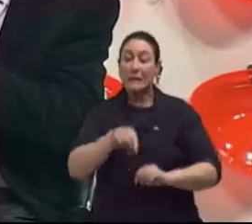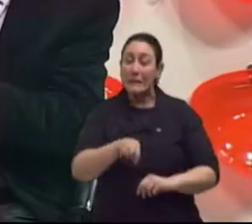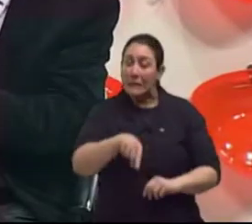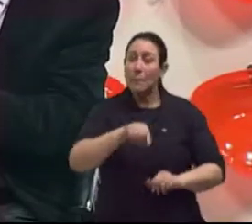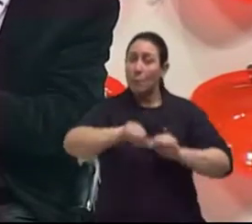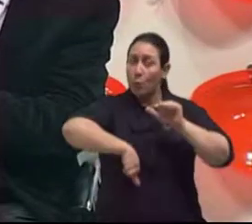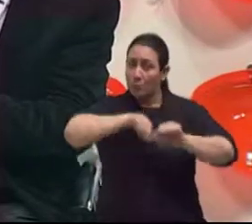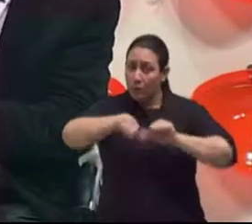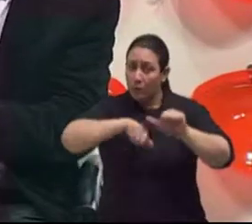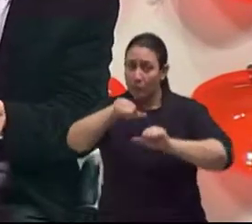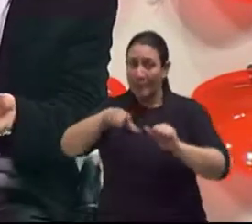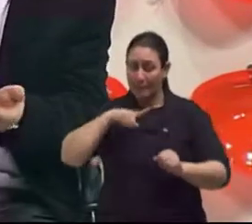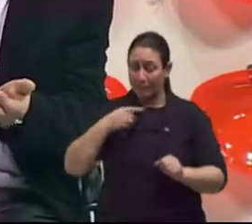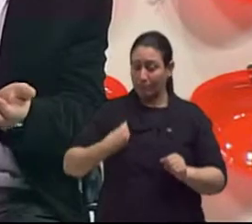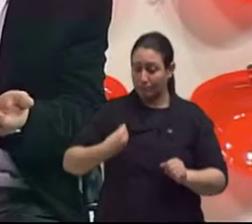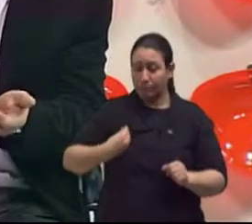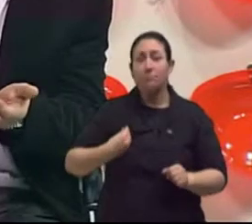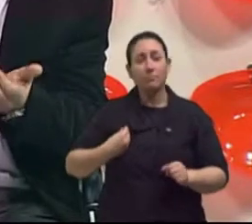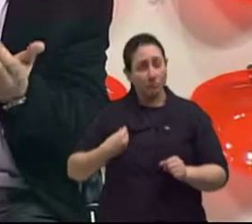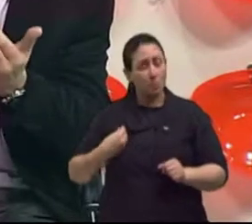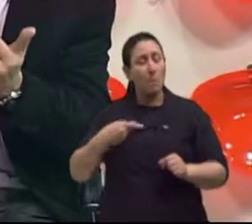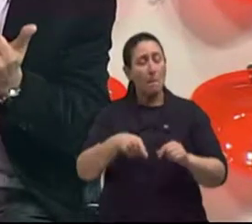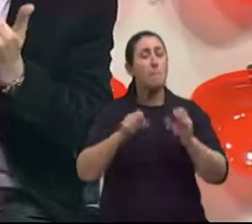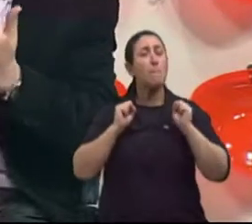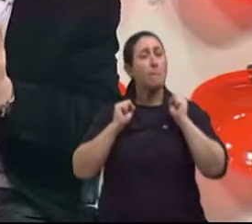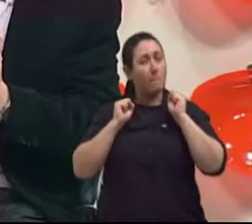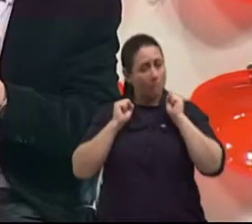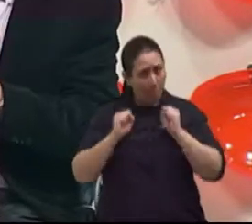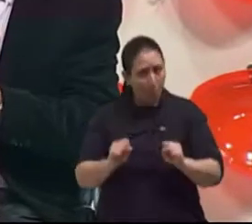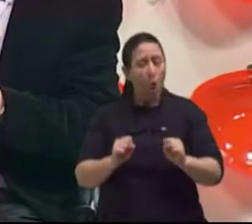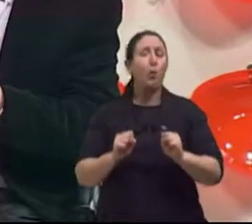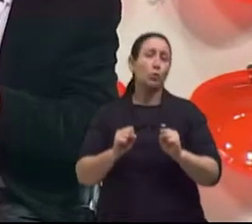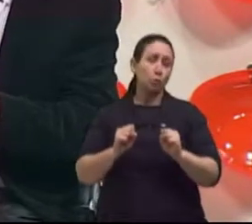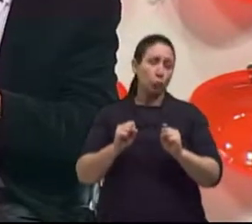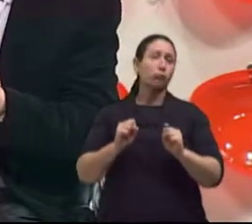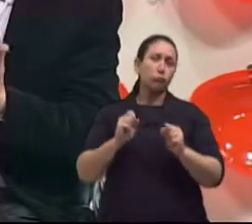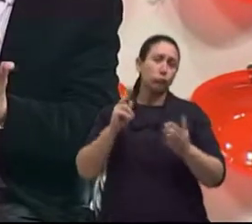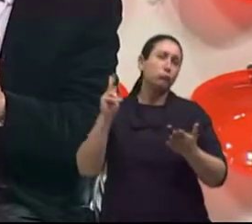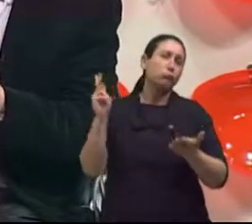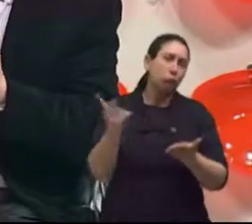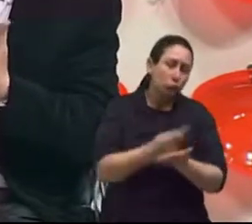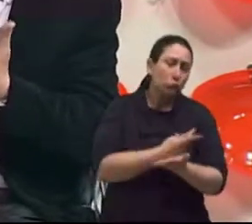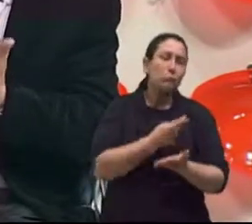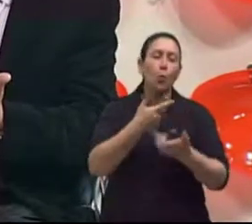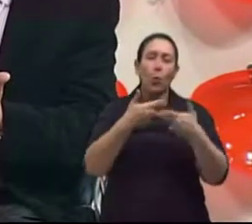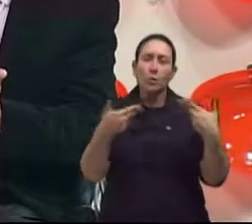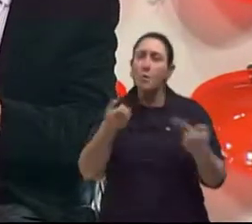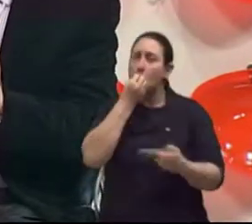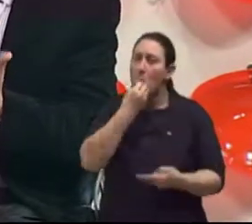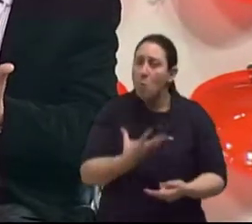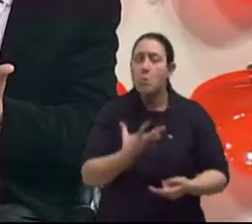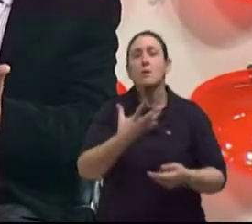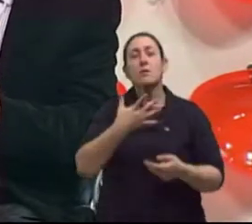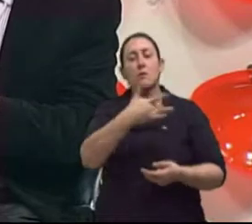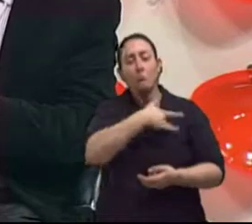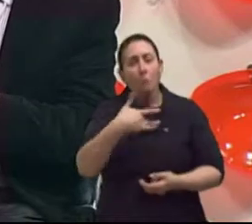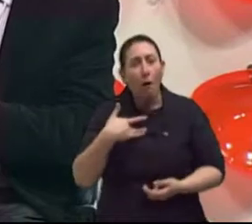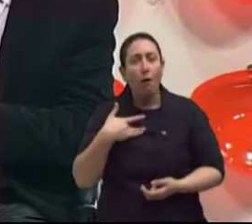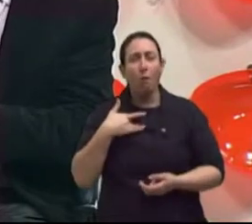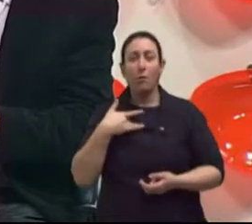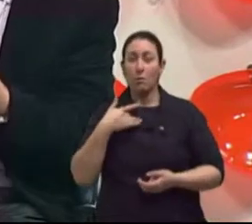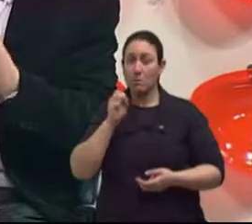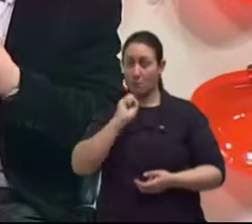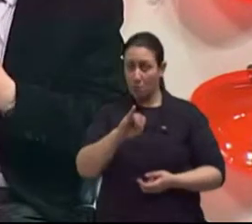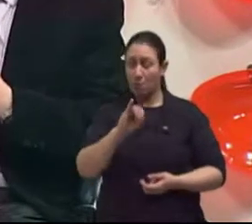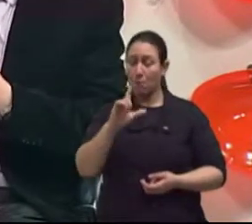todas que vão acontecendo, elas podem ser atenuadas também com hábitos saudáveis e hábitos saudáveis